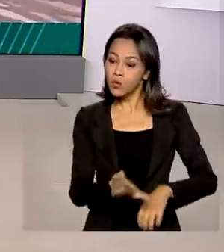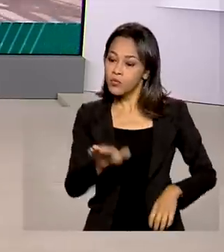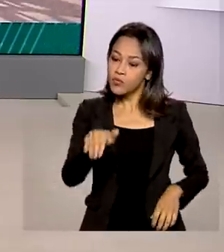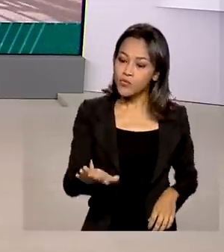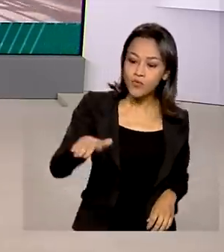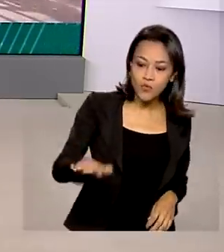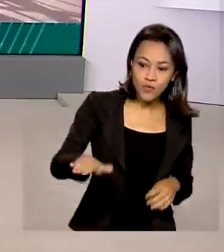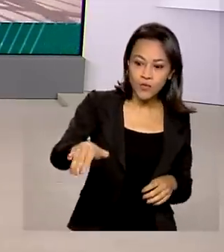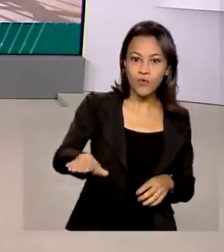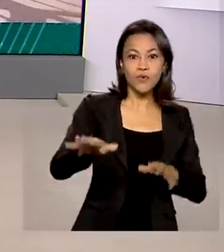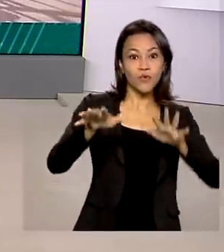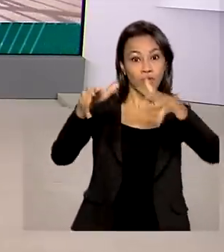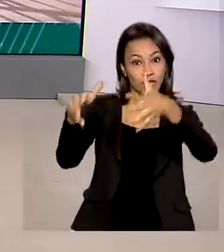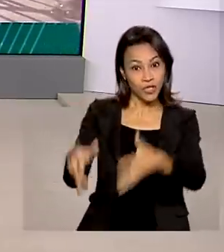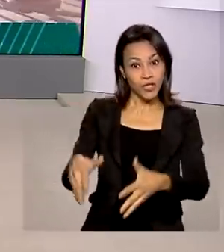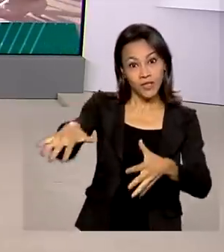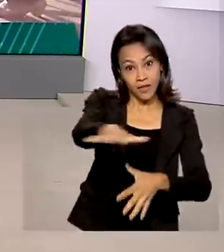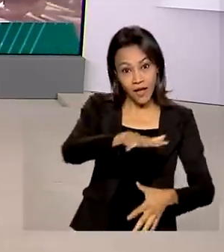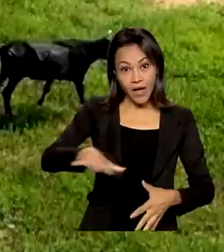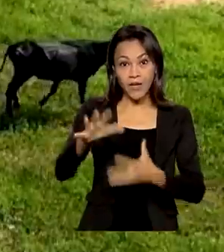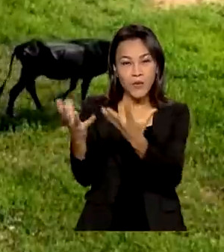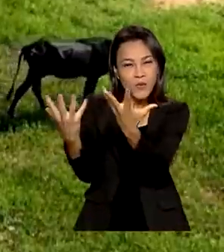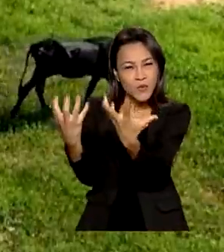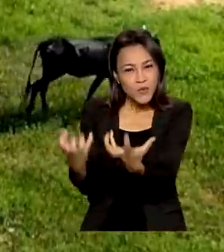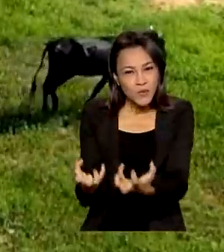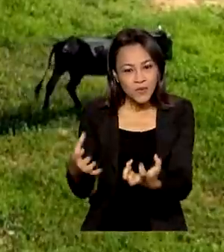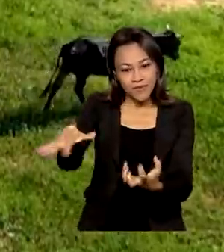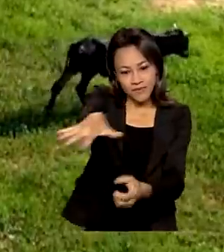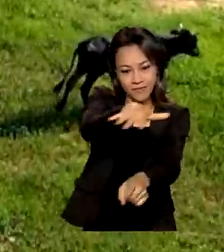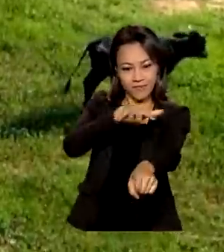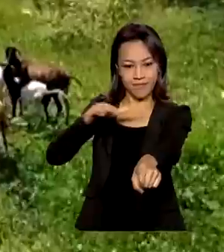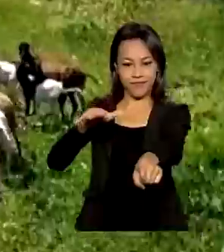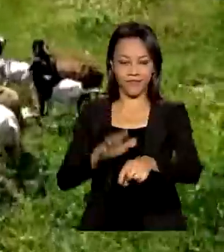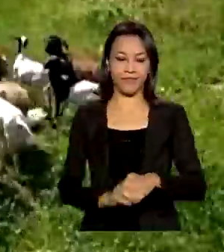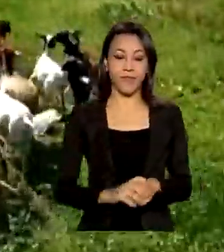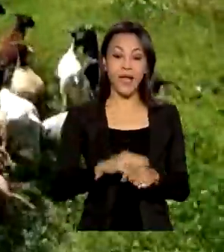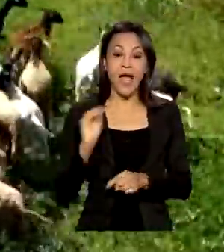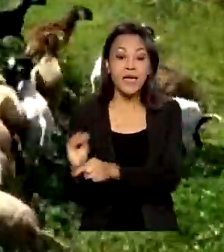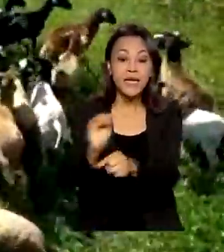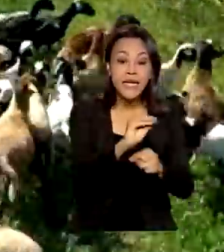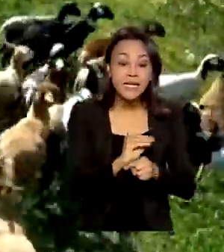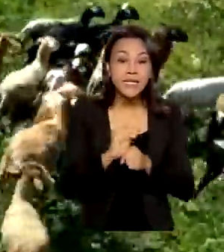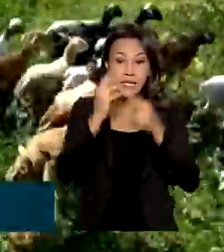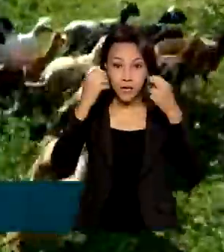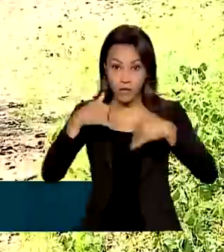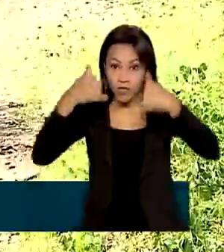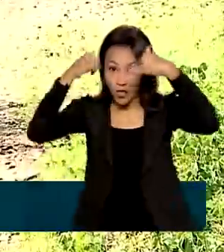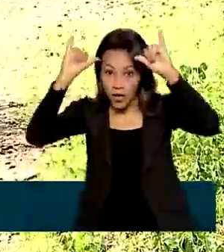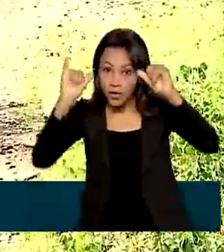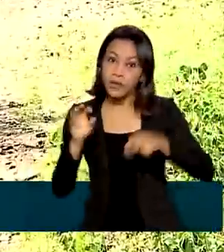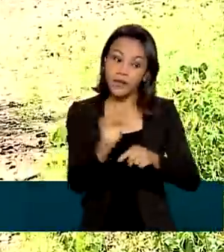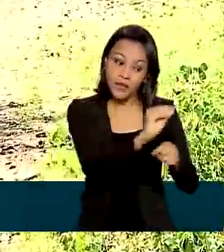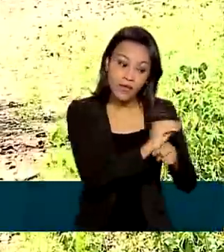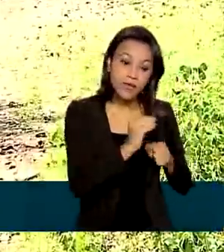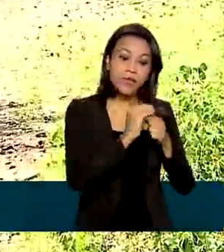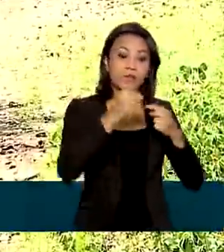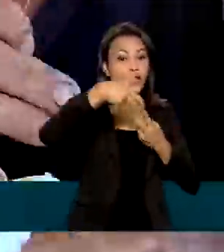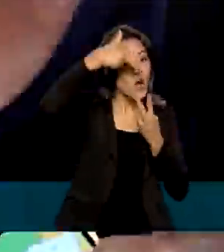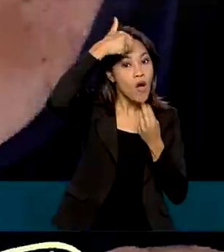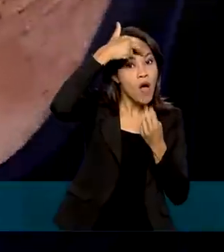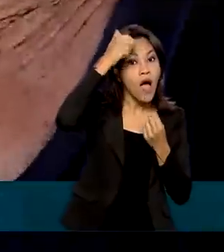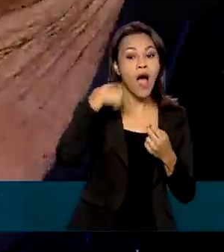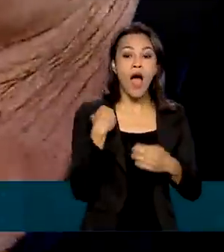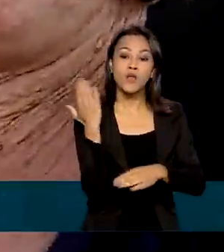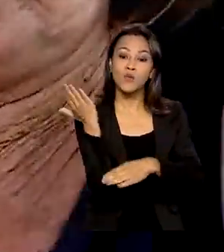Francisco ao Sertão do Estado. A criação de gado e de ovelhas ajuda no sustento da família do seu Carlos